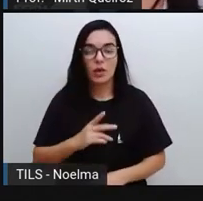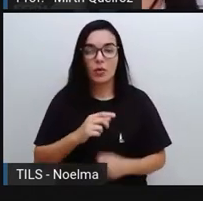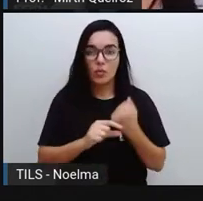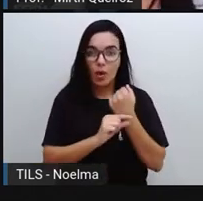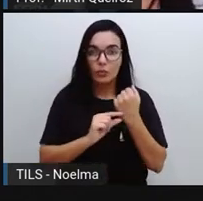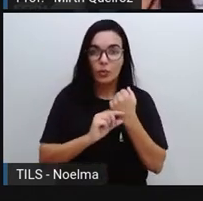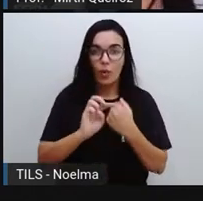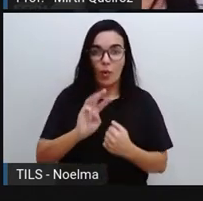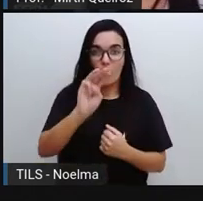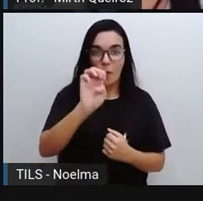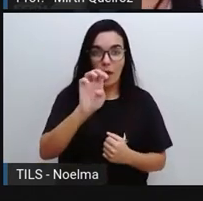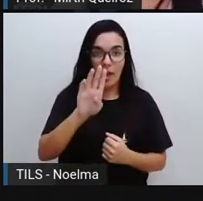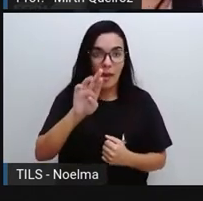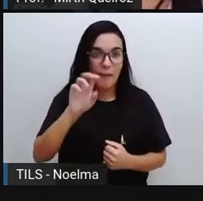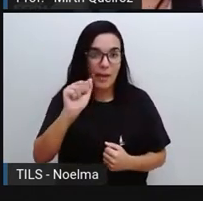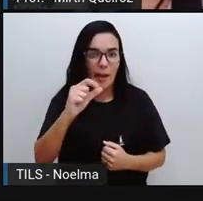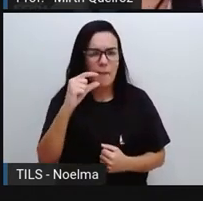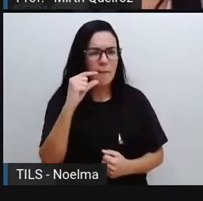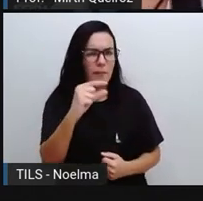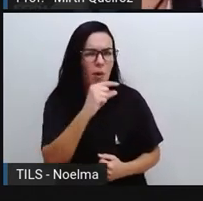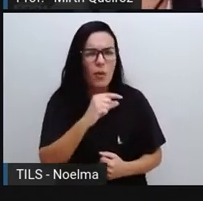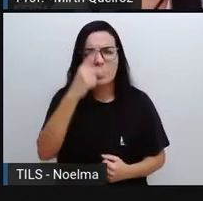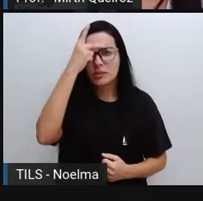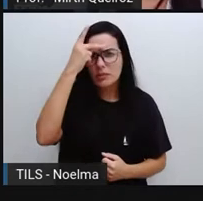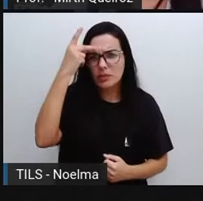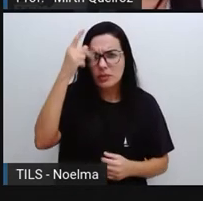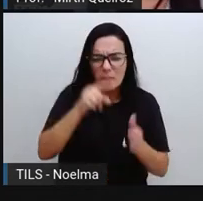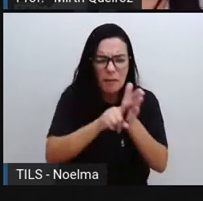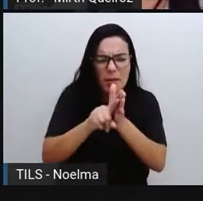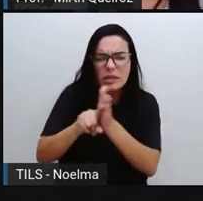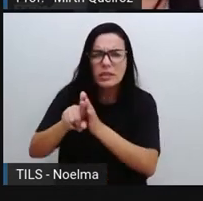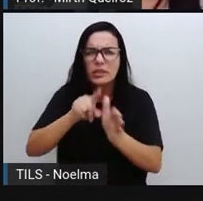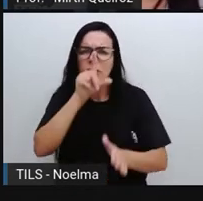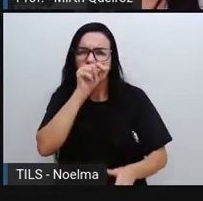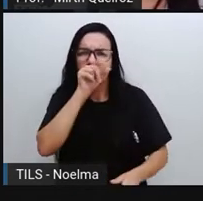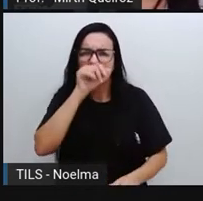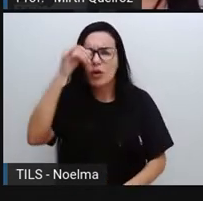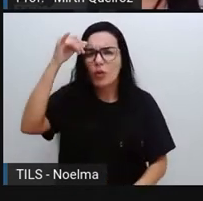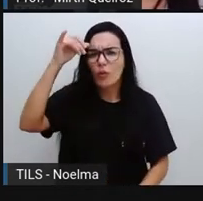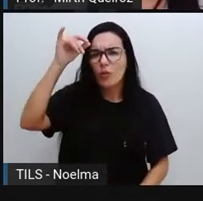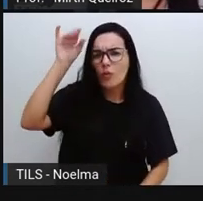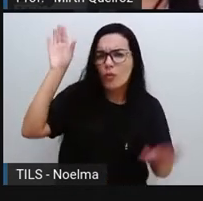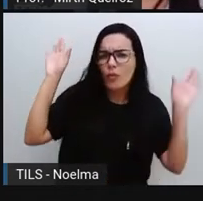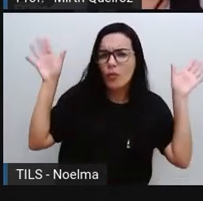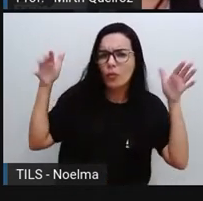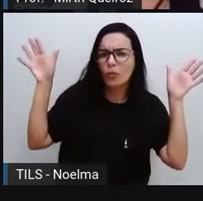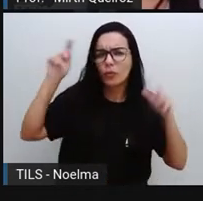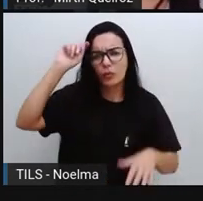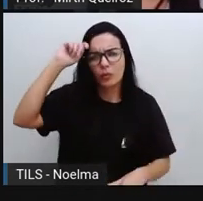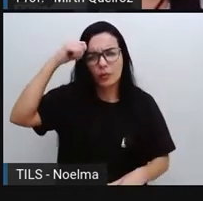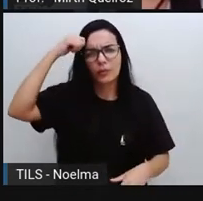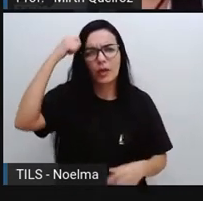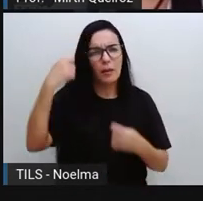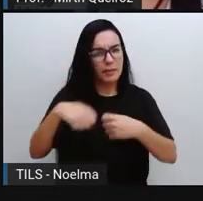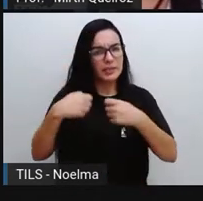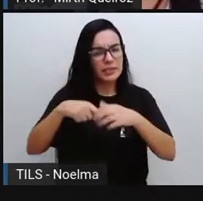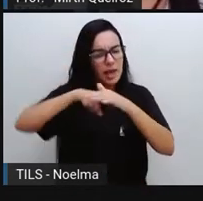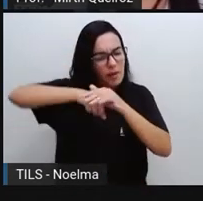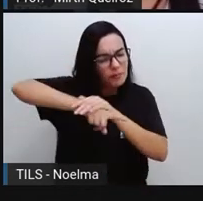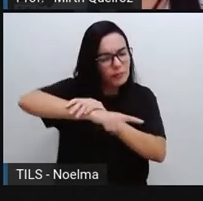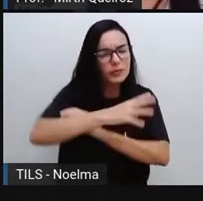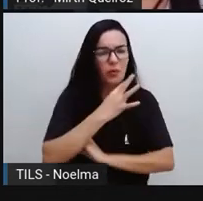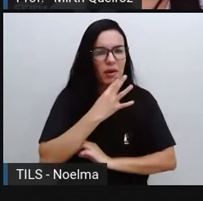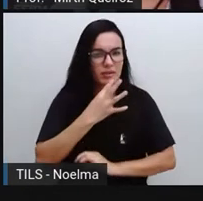estudam os urubus, mas conhecer a fundo esses animais poderia ser muito útil.